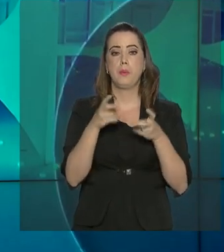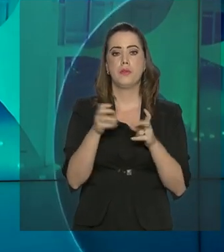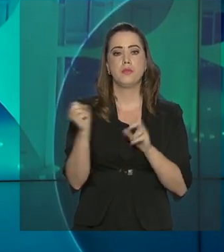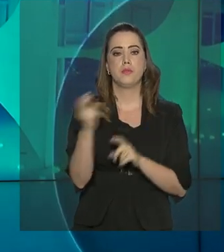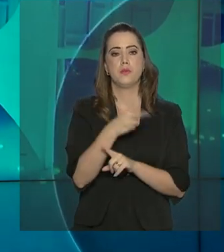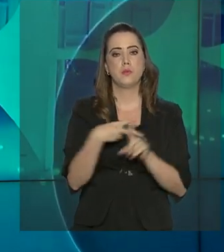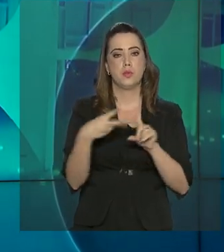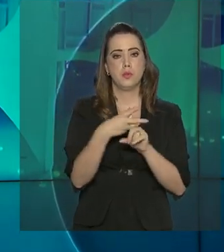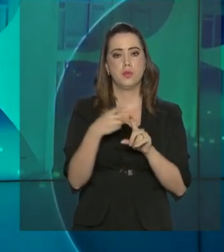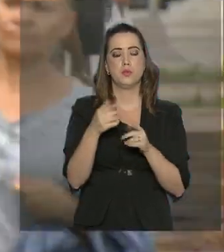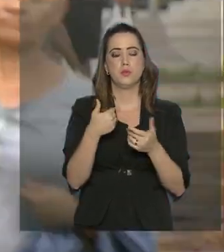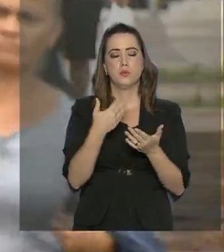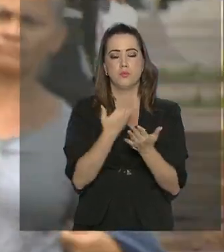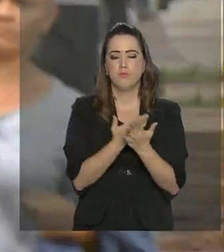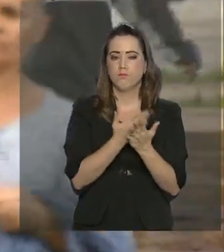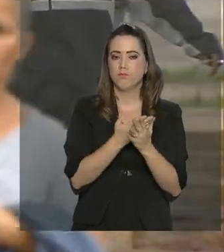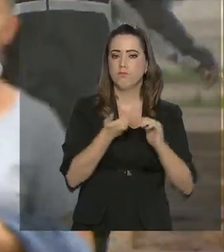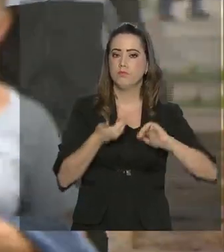Congresso Nacional.